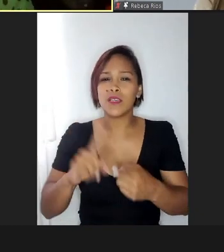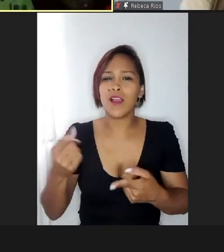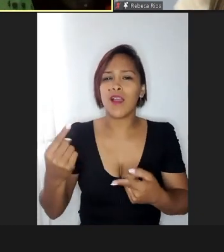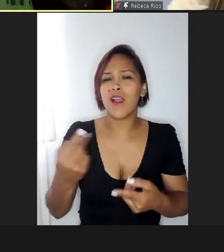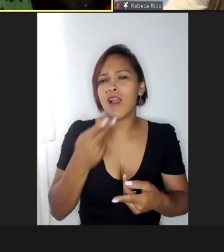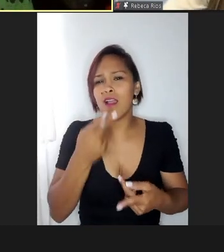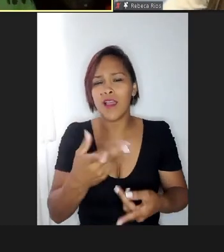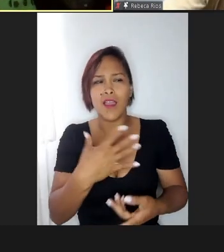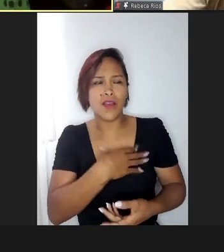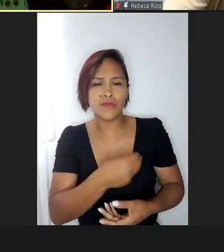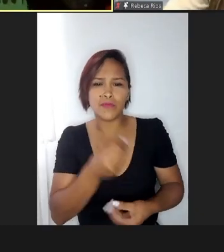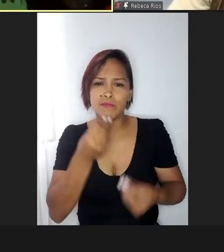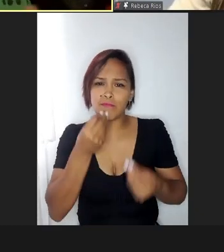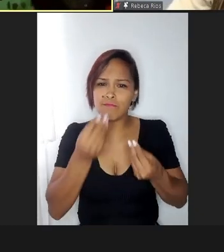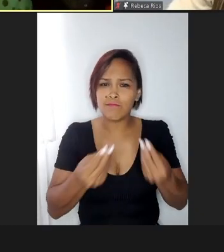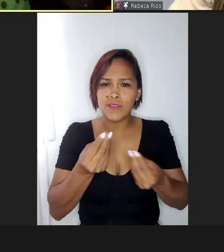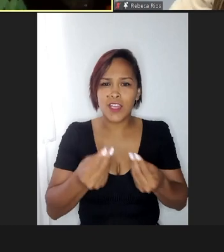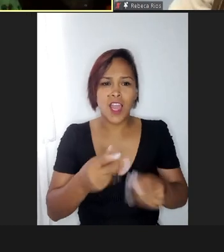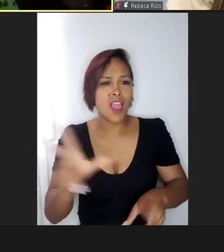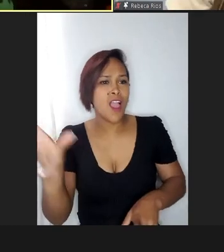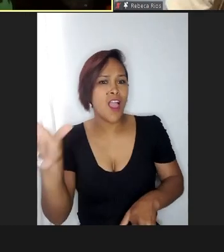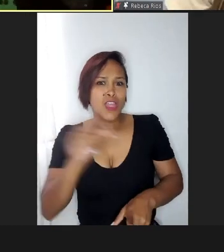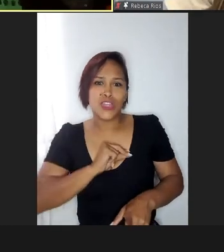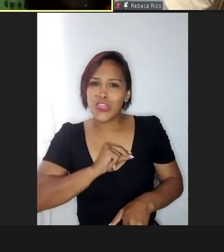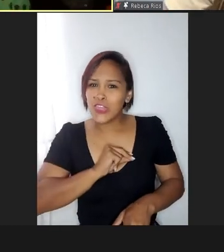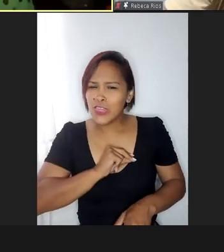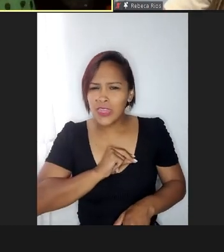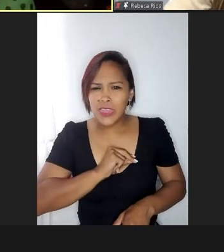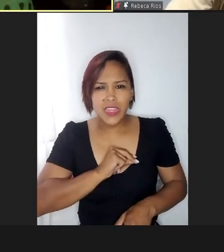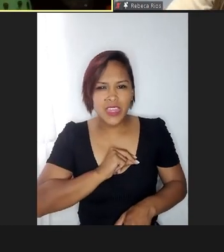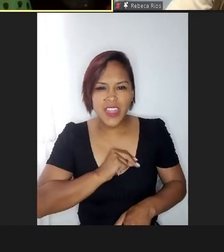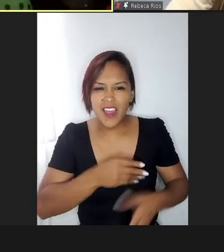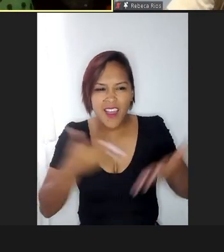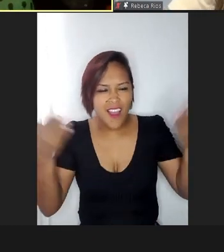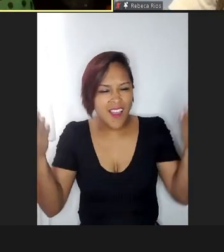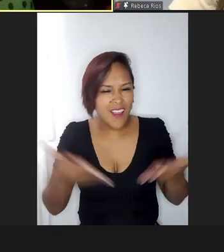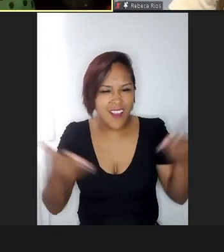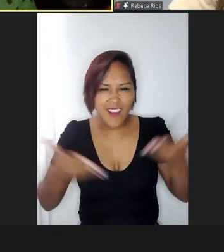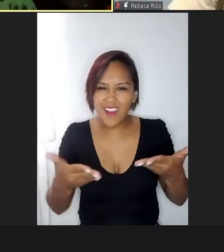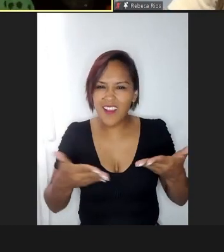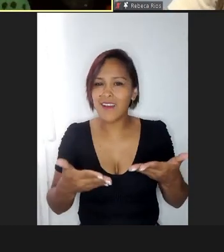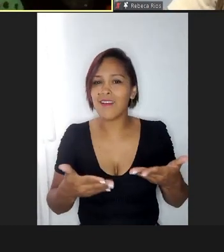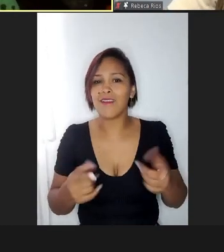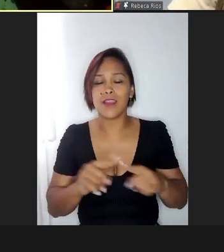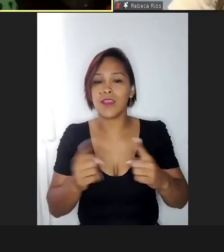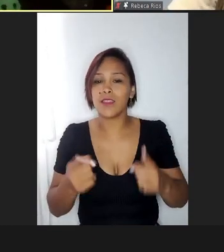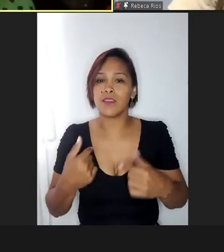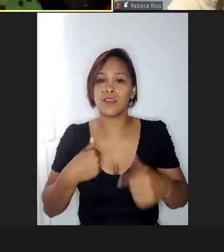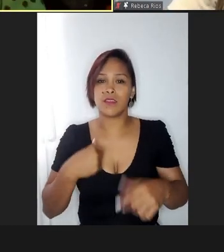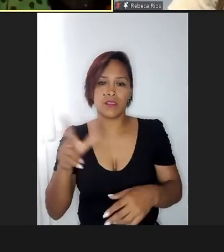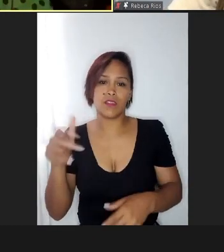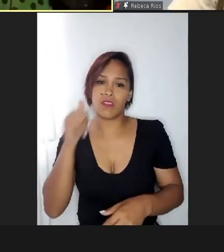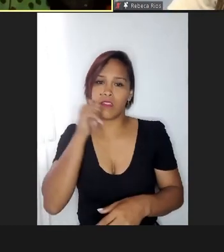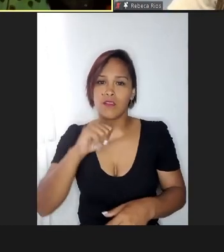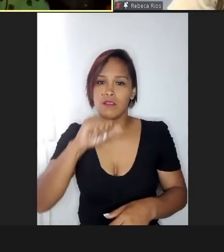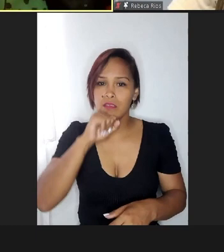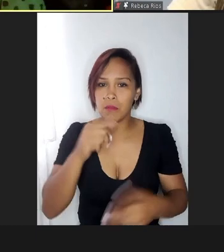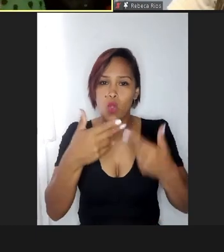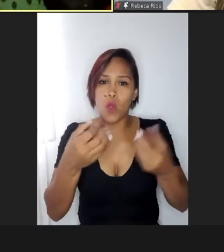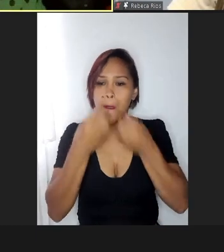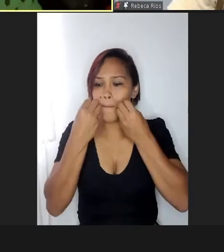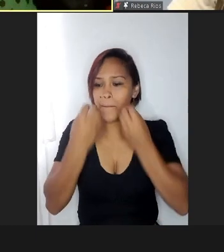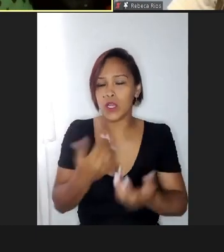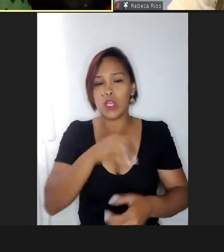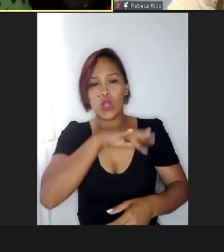a gente fica, nossa, Deus, eu fiquei muito feliz agora, filho, quer dizer assim, nossa, minha mãe fica feliz só quando eu faço coisa boa, porque quando eu faço coisa que não é muito